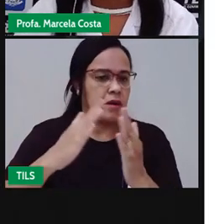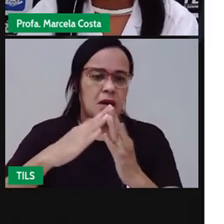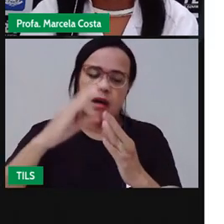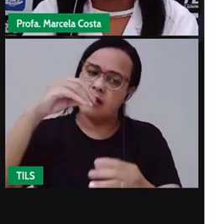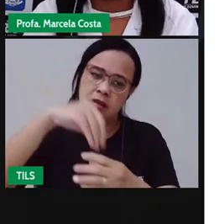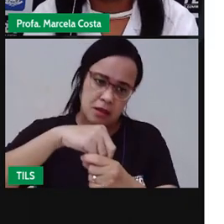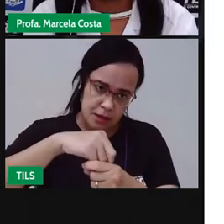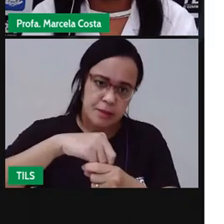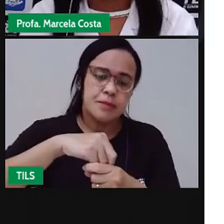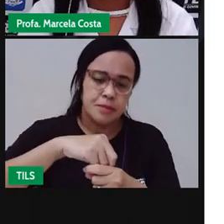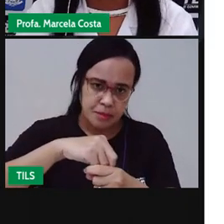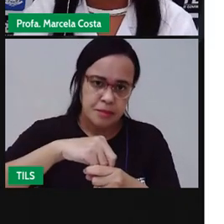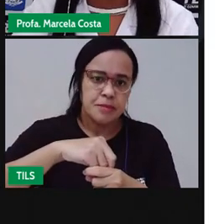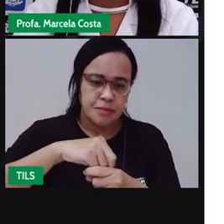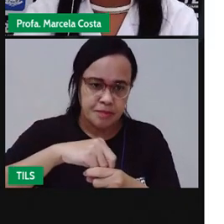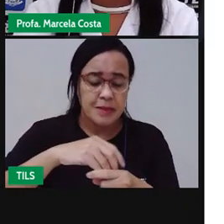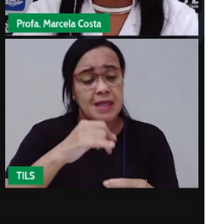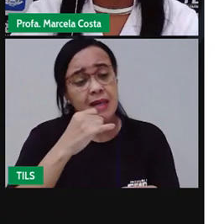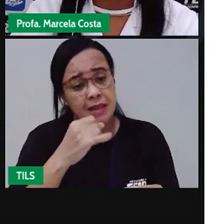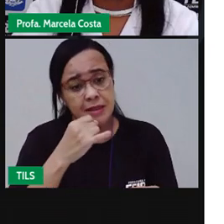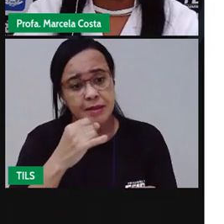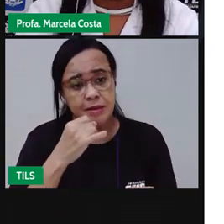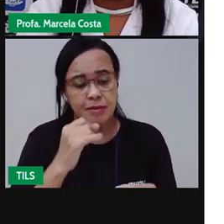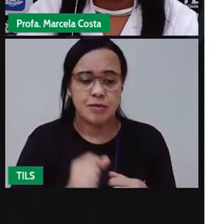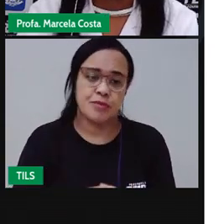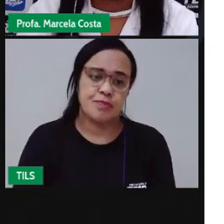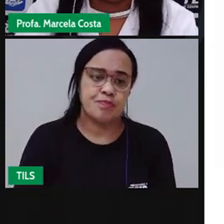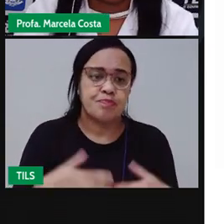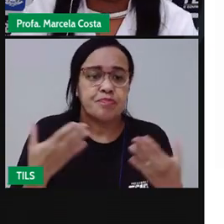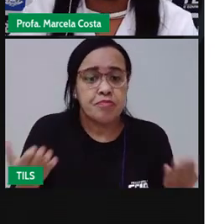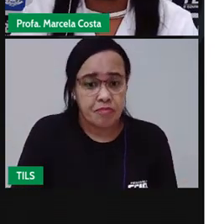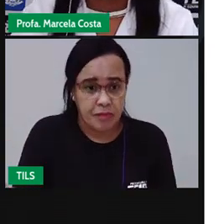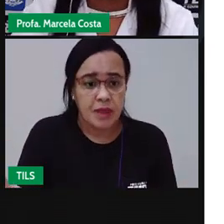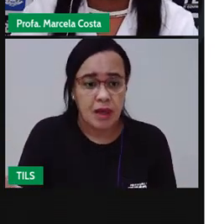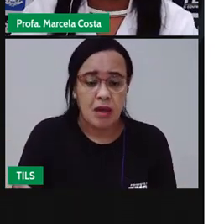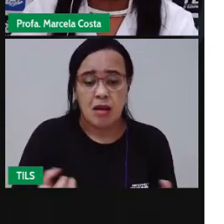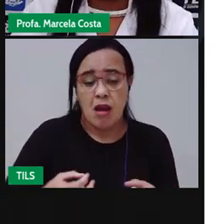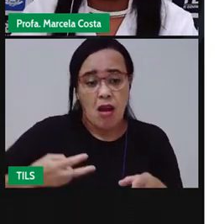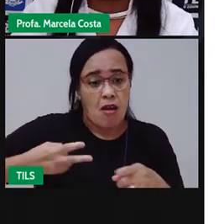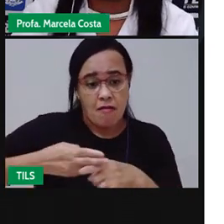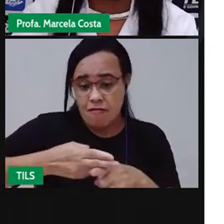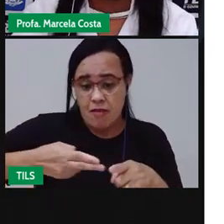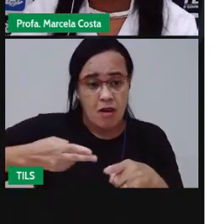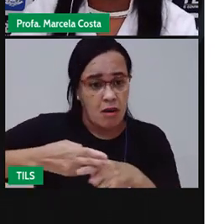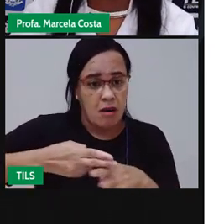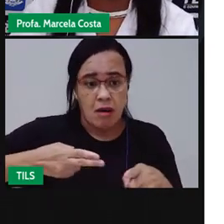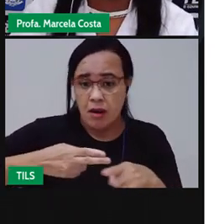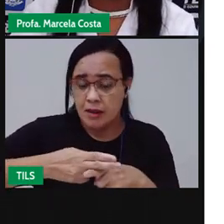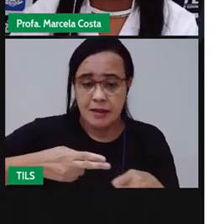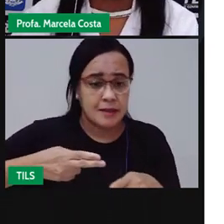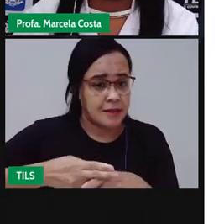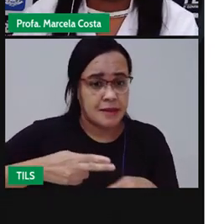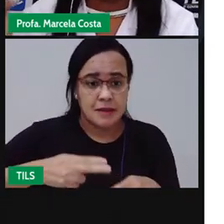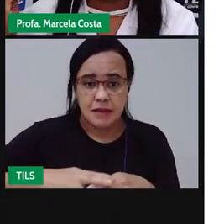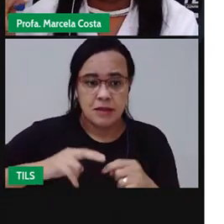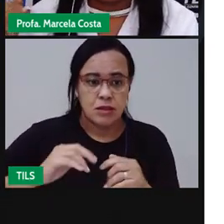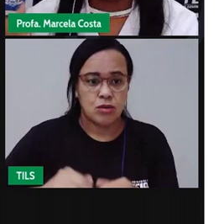Coisas simples que poderiam ser evitadas, como, por exemplo, deixar as facas numa